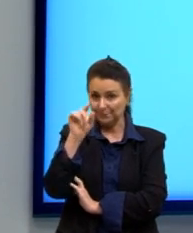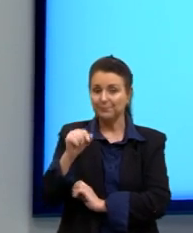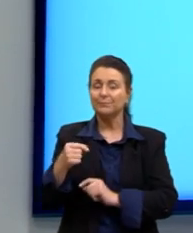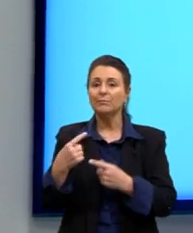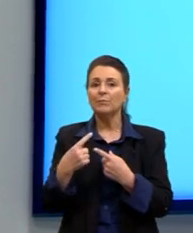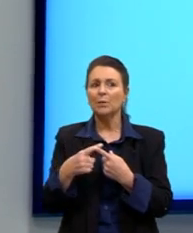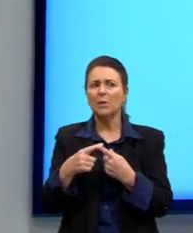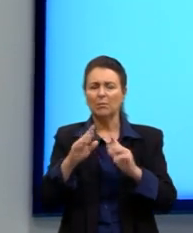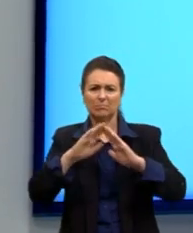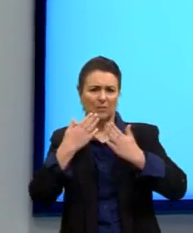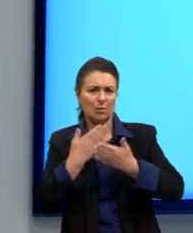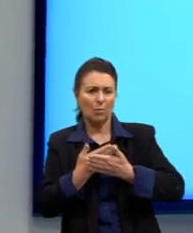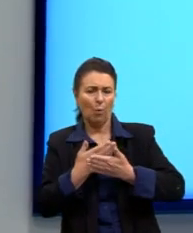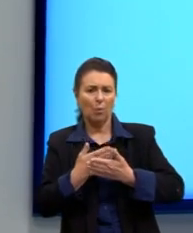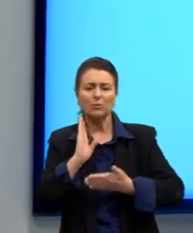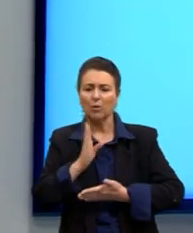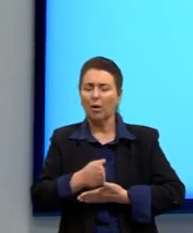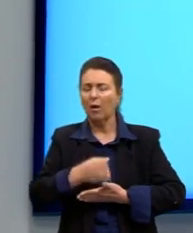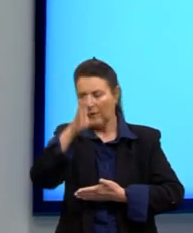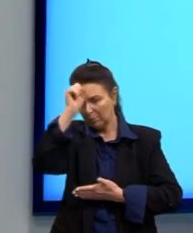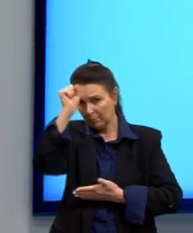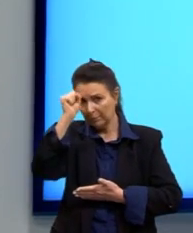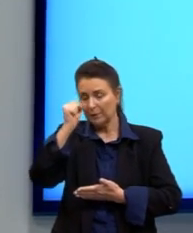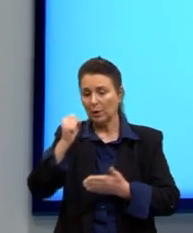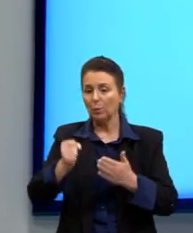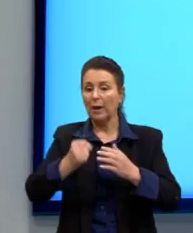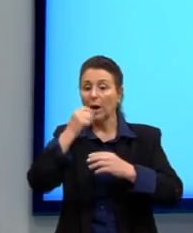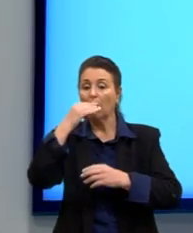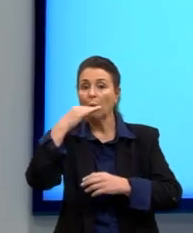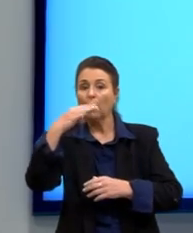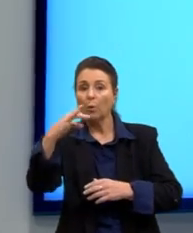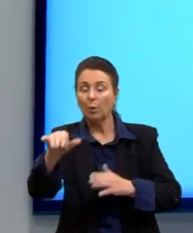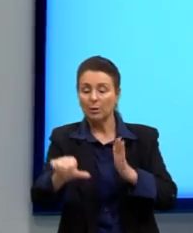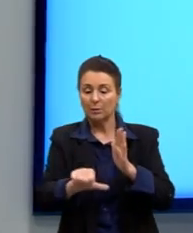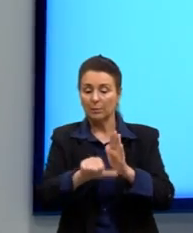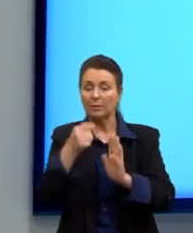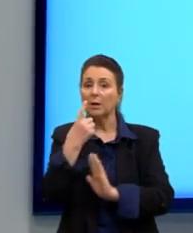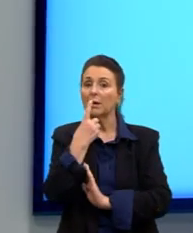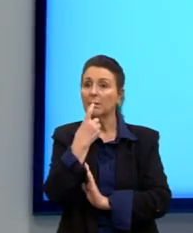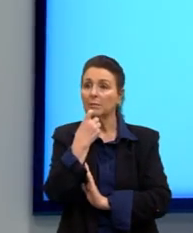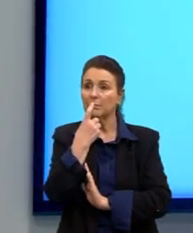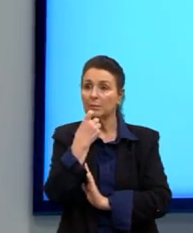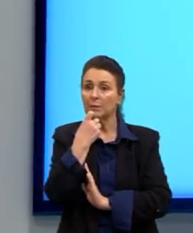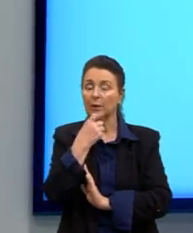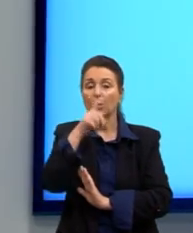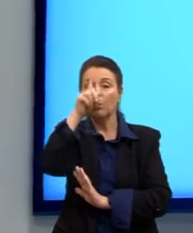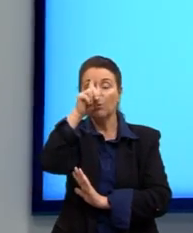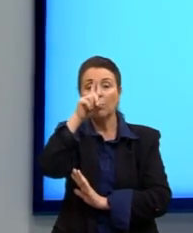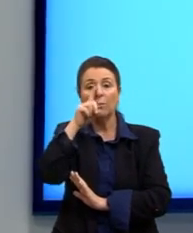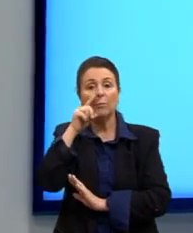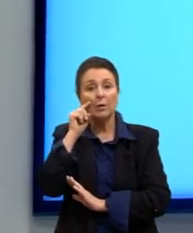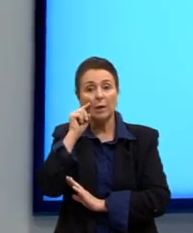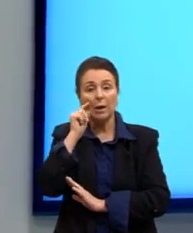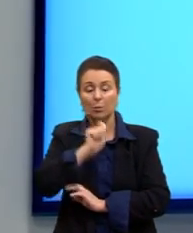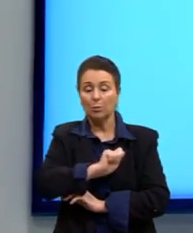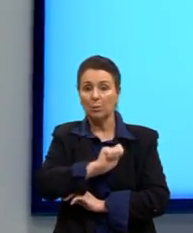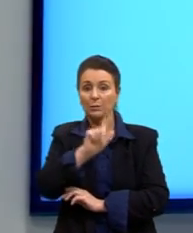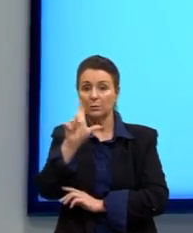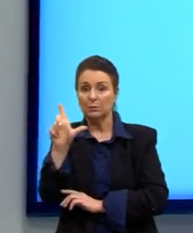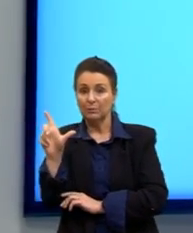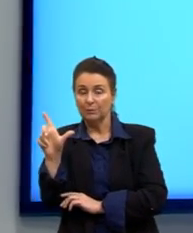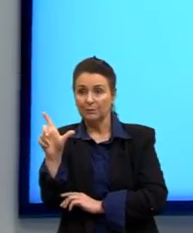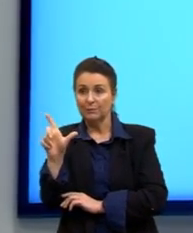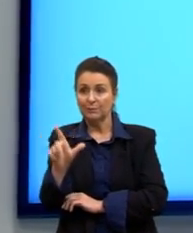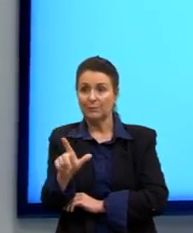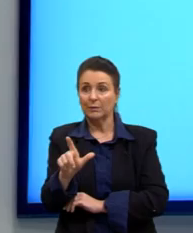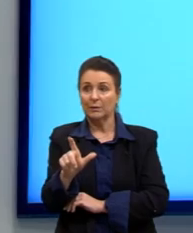que na escola vocês tenham visto como cores primárias o vermelho, o amarelo e o azul. Aqui